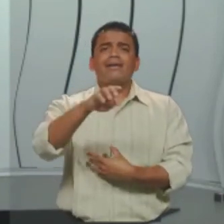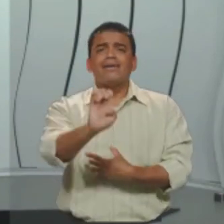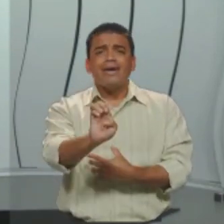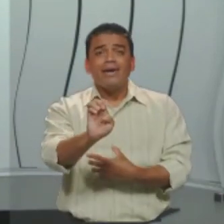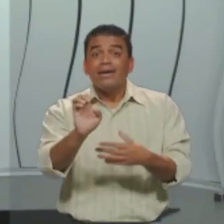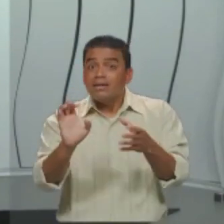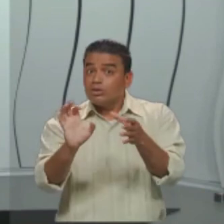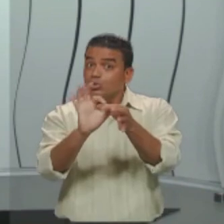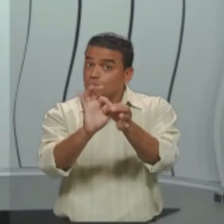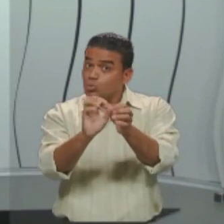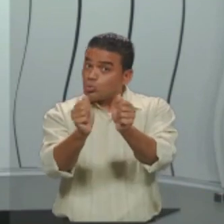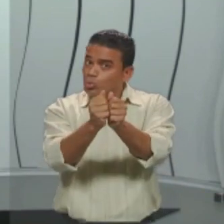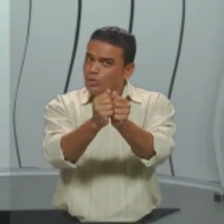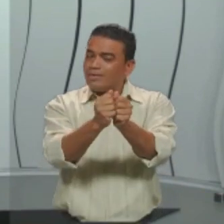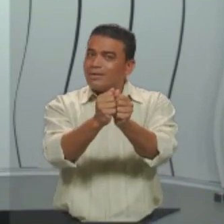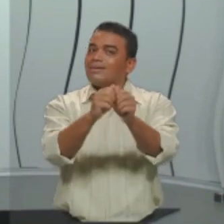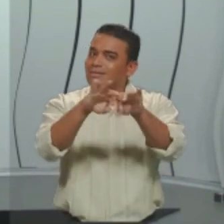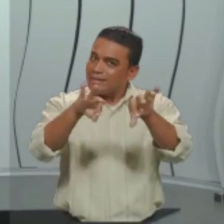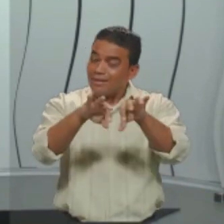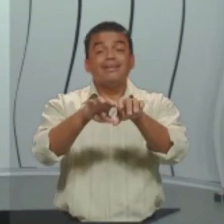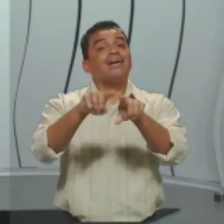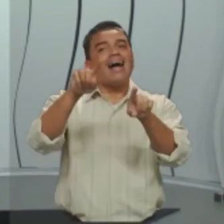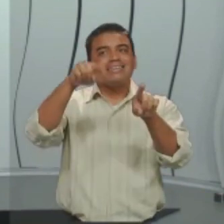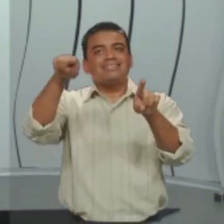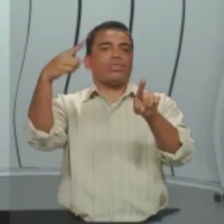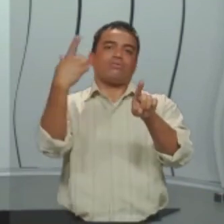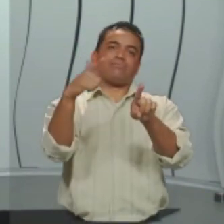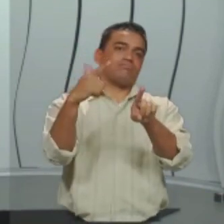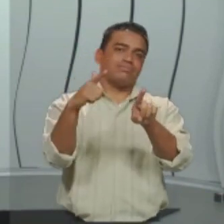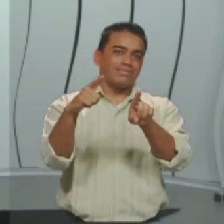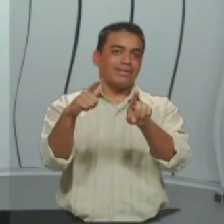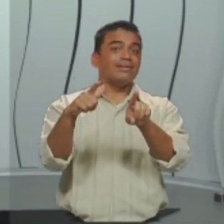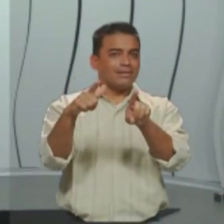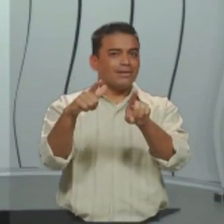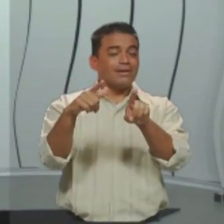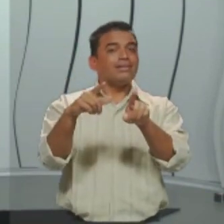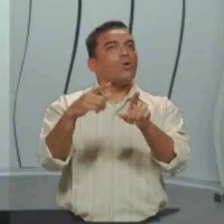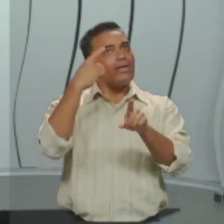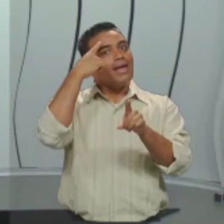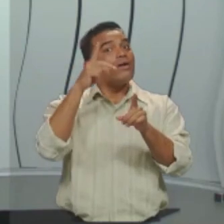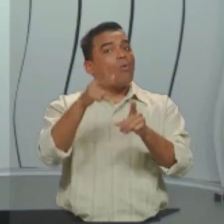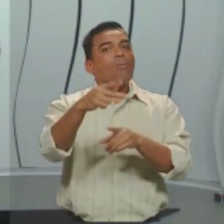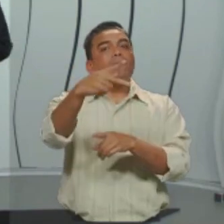junto e sem acento. Que dá a ideia de pois. Então,